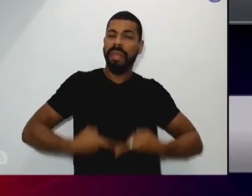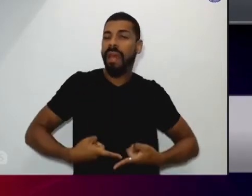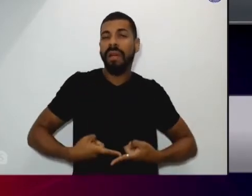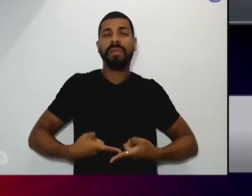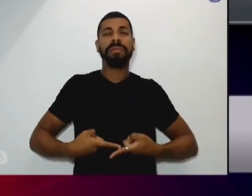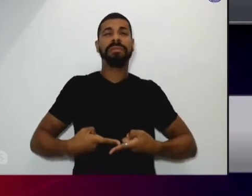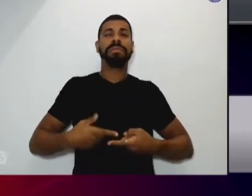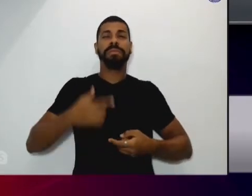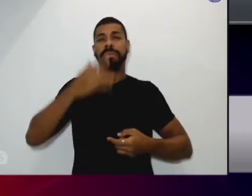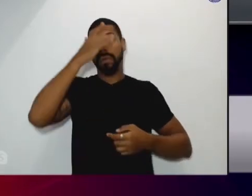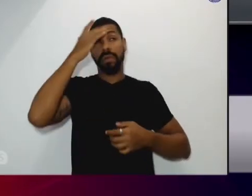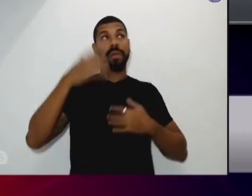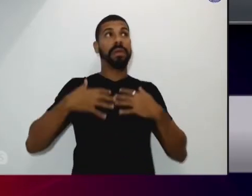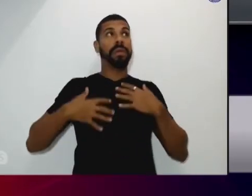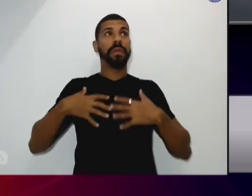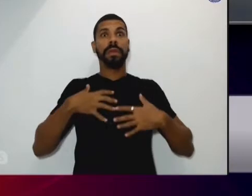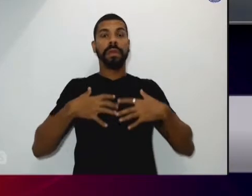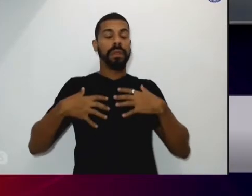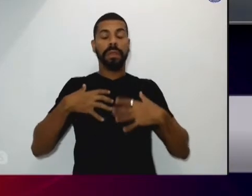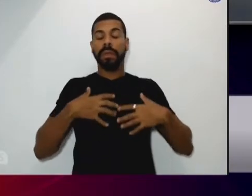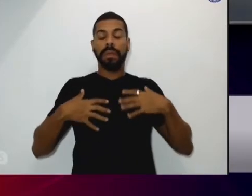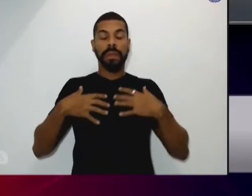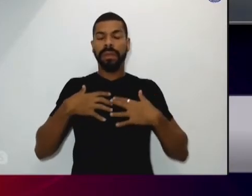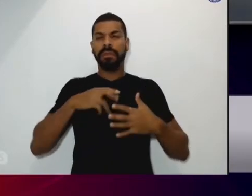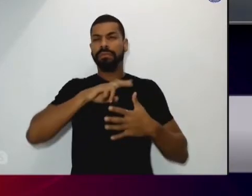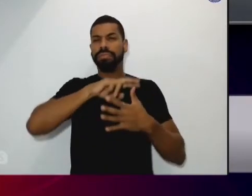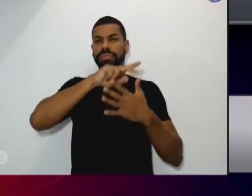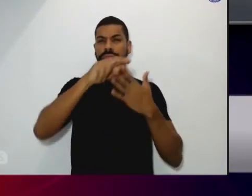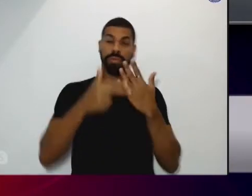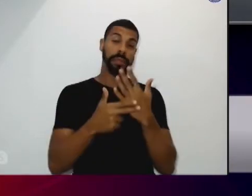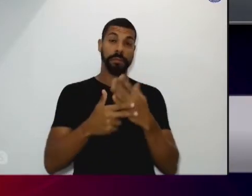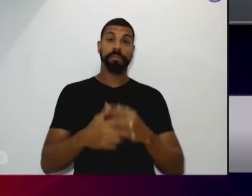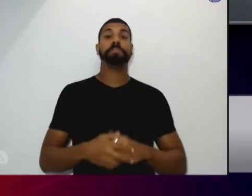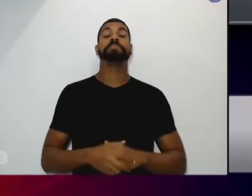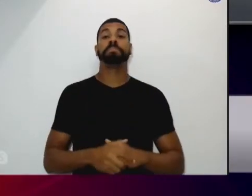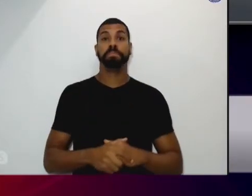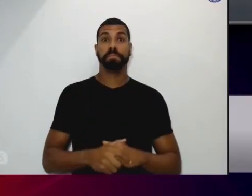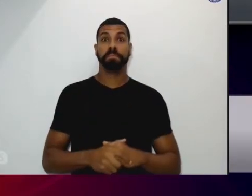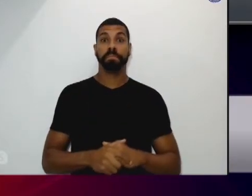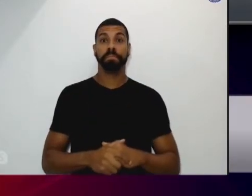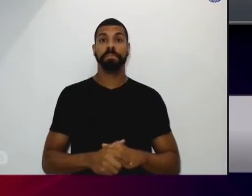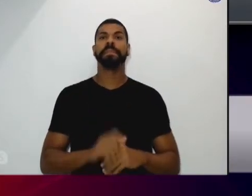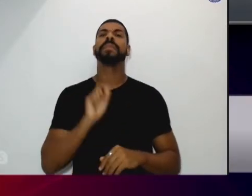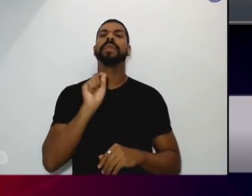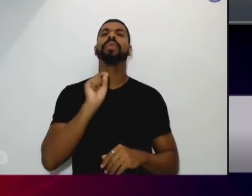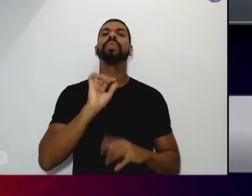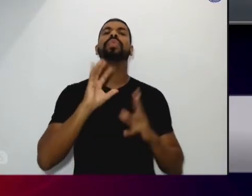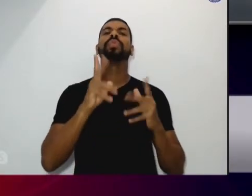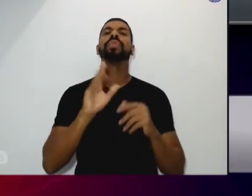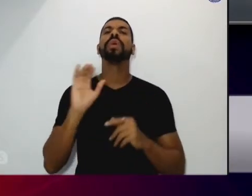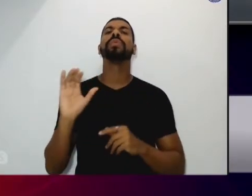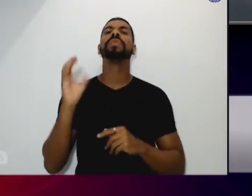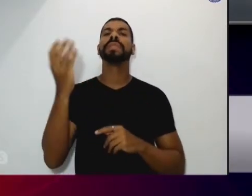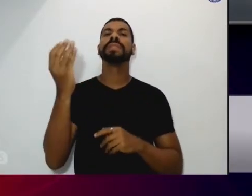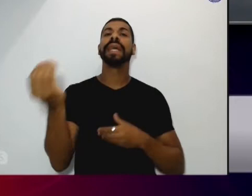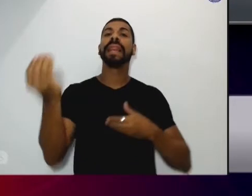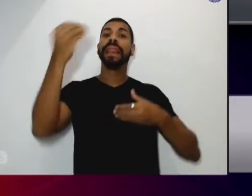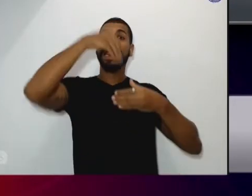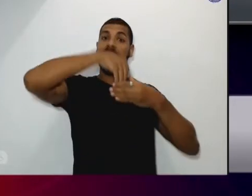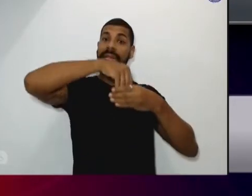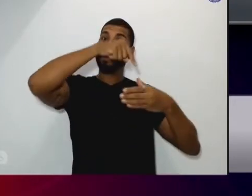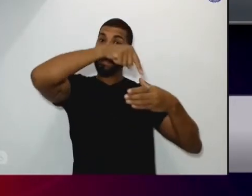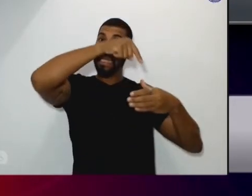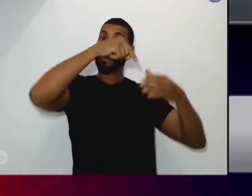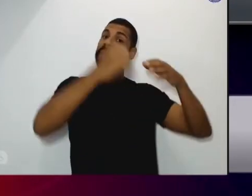do pânico e outros sintomas isso acontecia lá dentro da Caio e esses